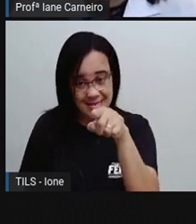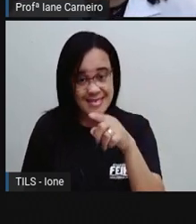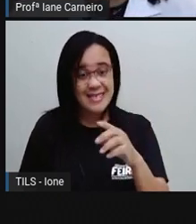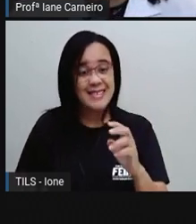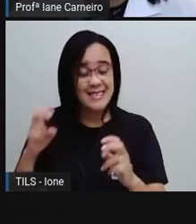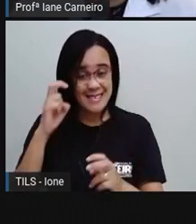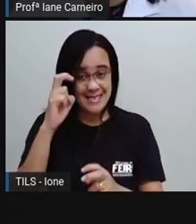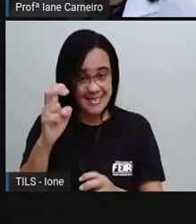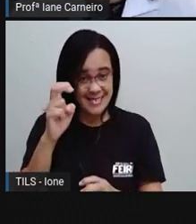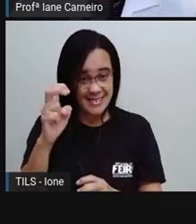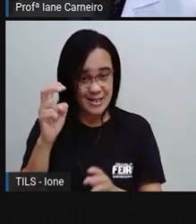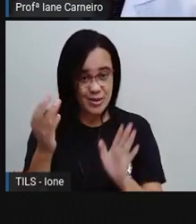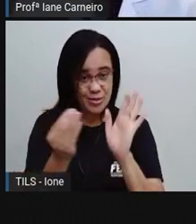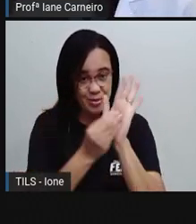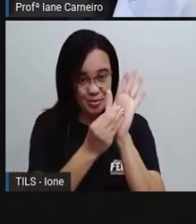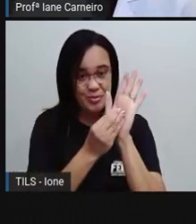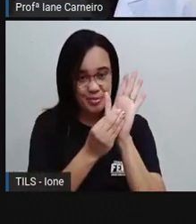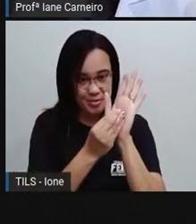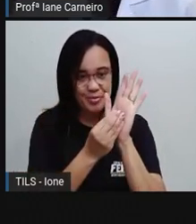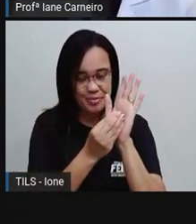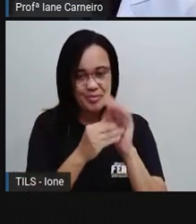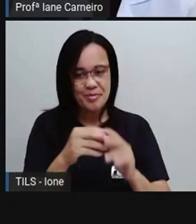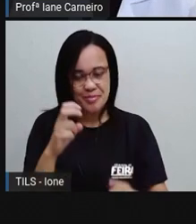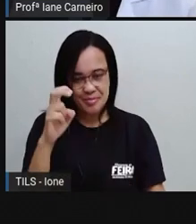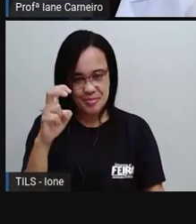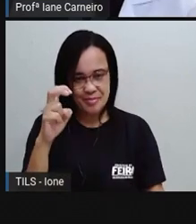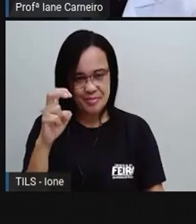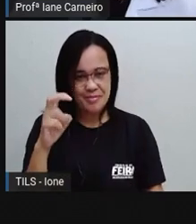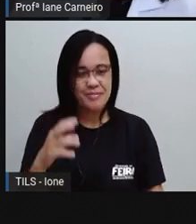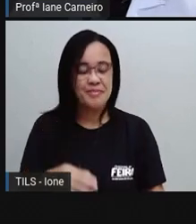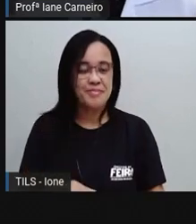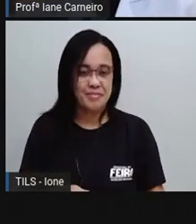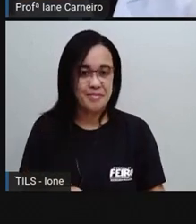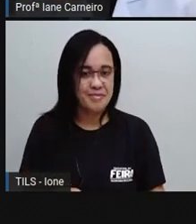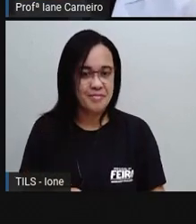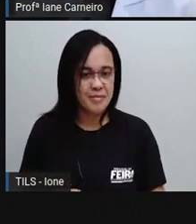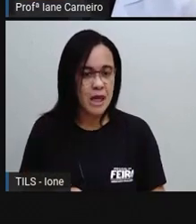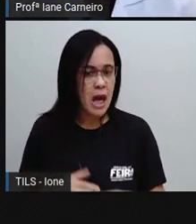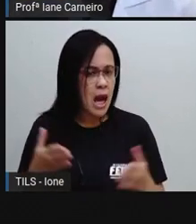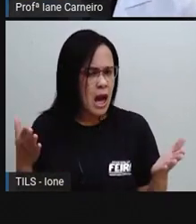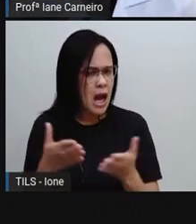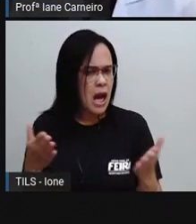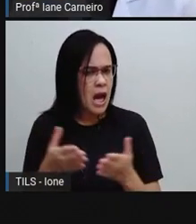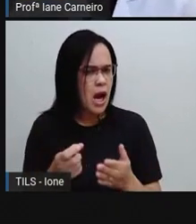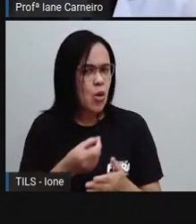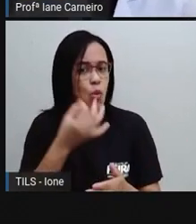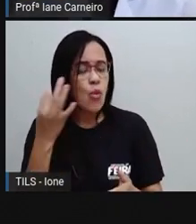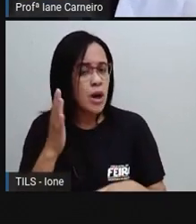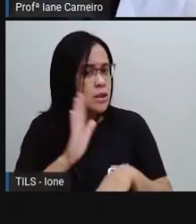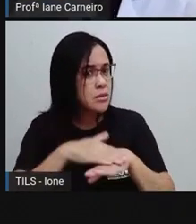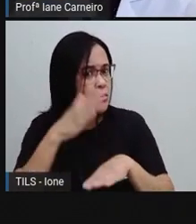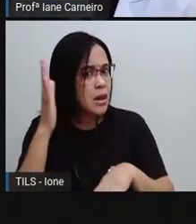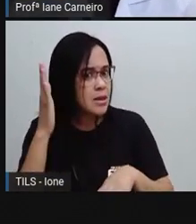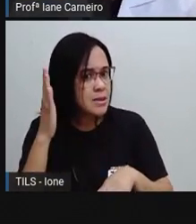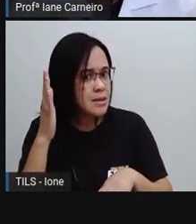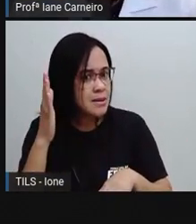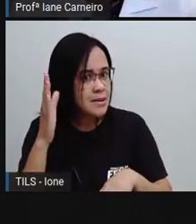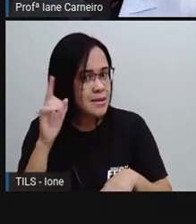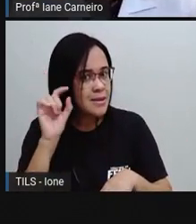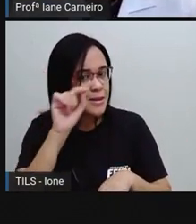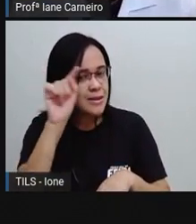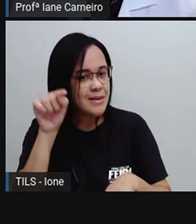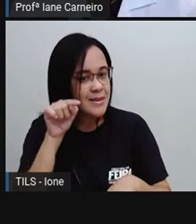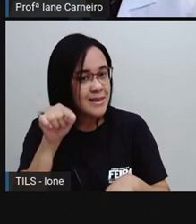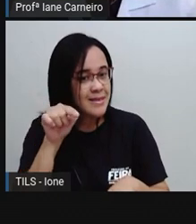cinco? Ó, número cinco. E aí, até agora, quem foi que bebeu mais? Continuou sendo